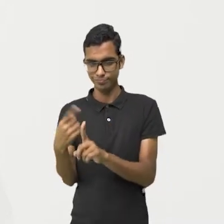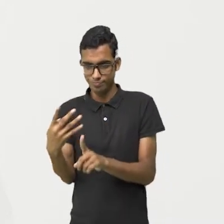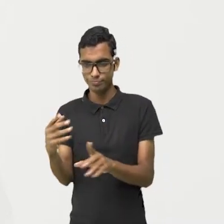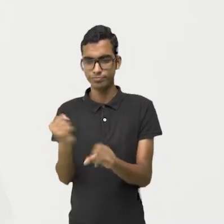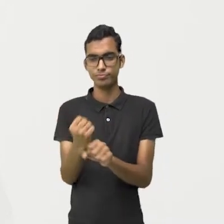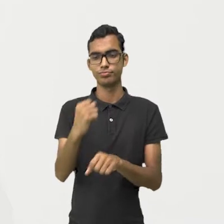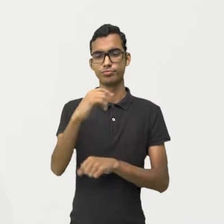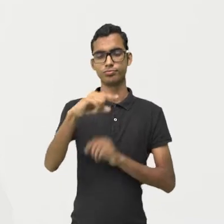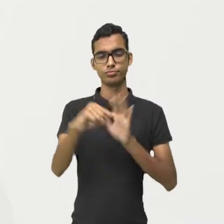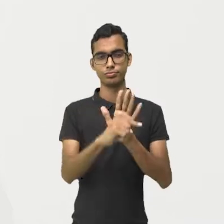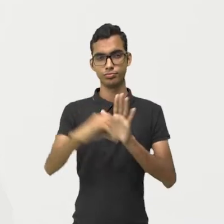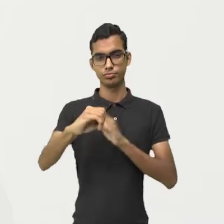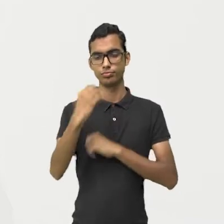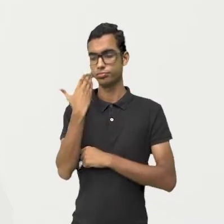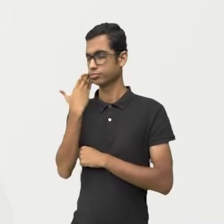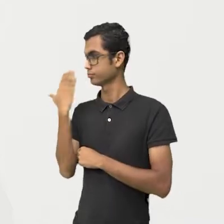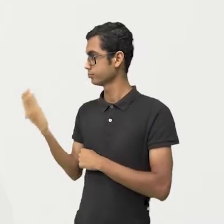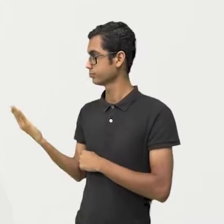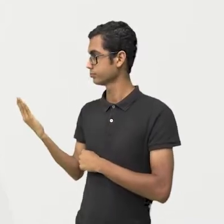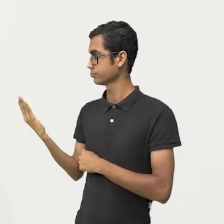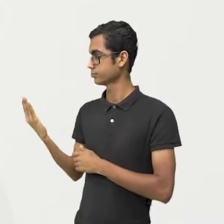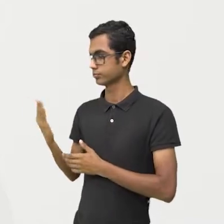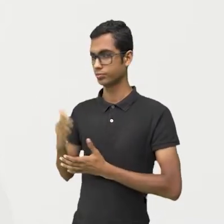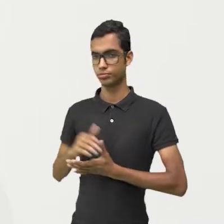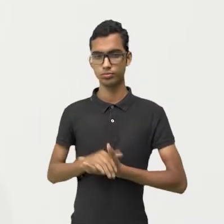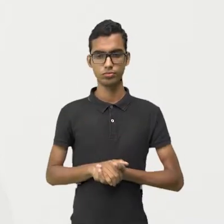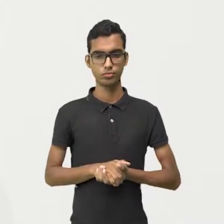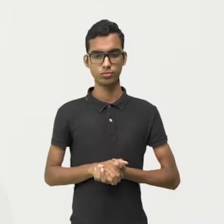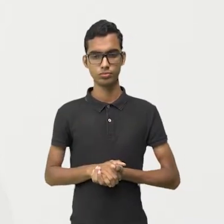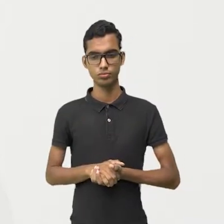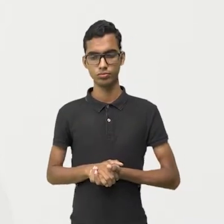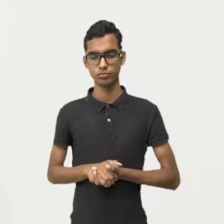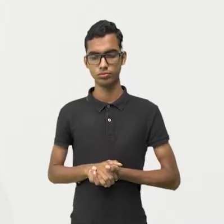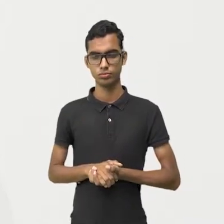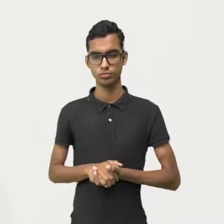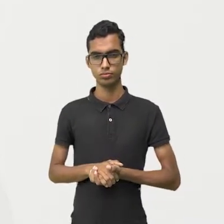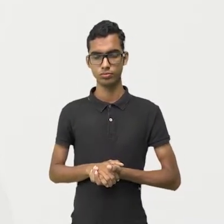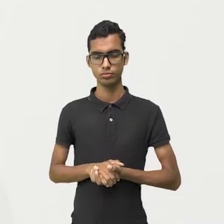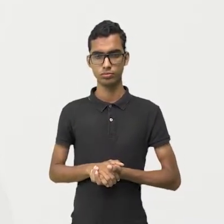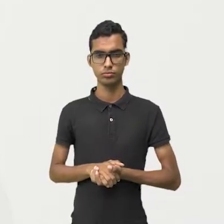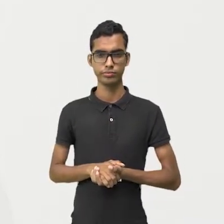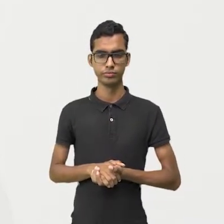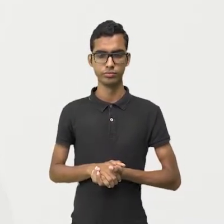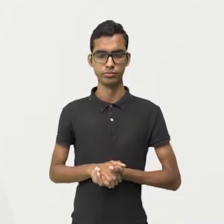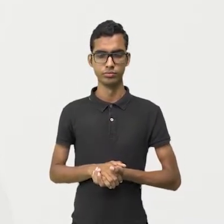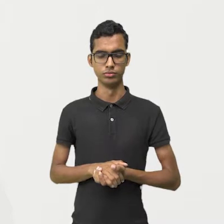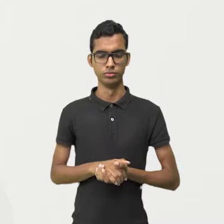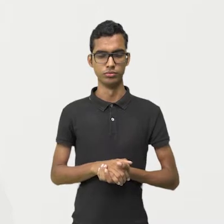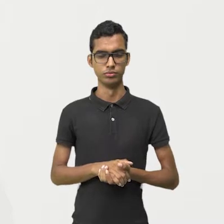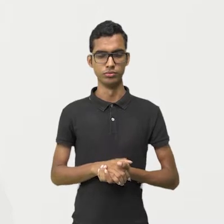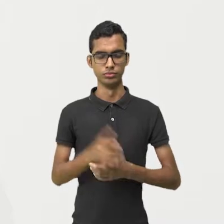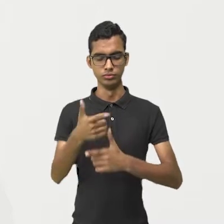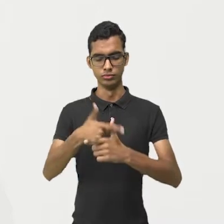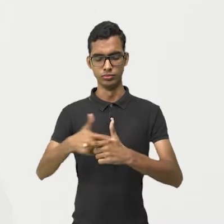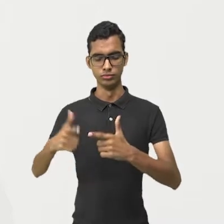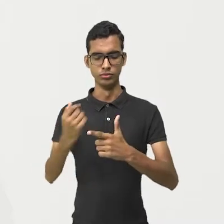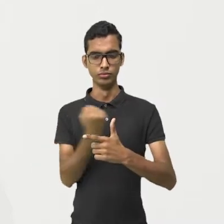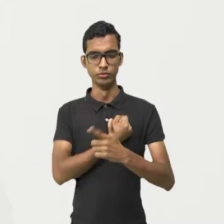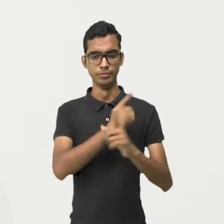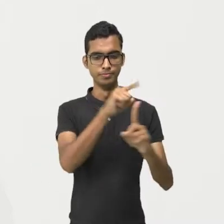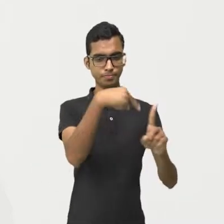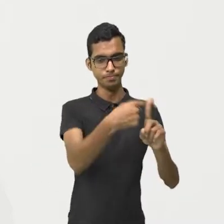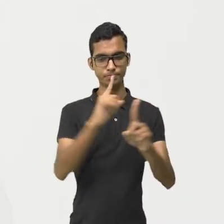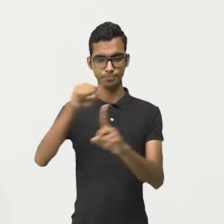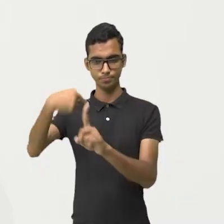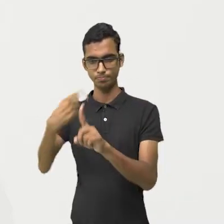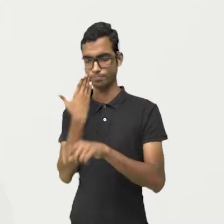olha só o resumo aqui da ópera. Divisão de sinais iguais. Olha